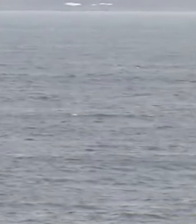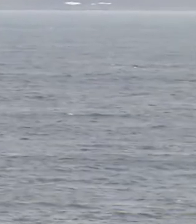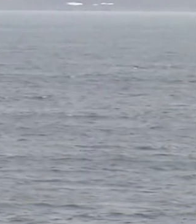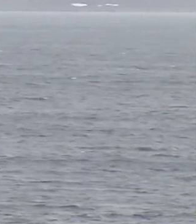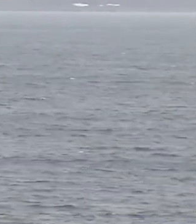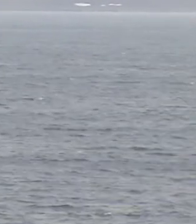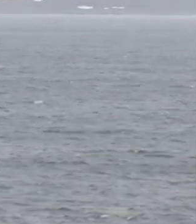Transcrição Quintena Coelho Transcrição por Quintena